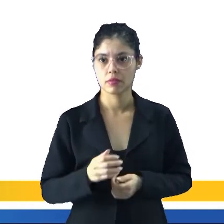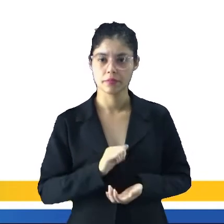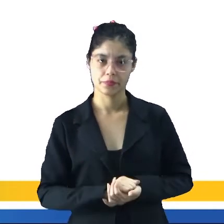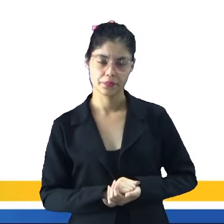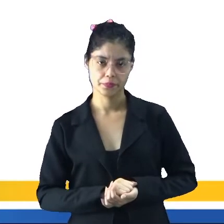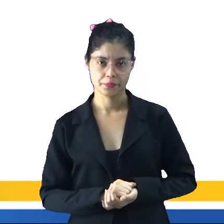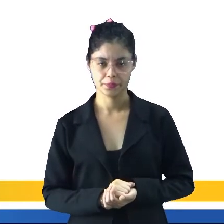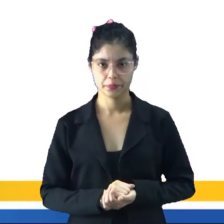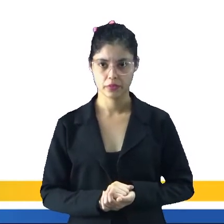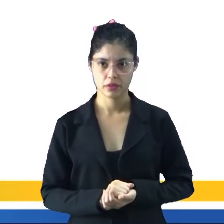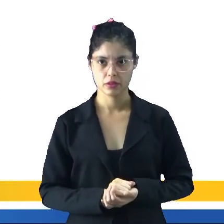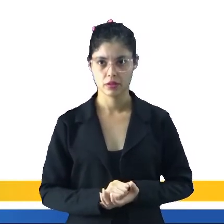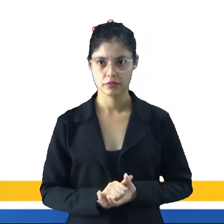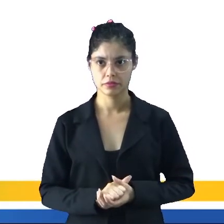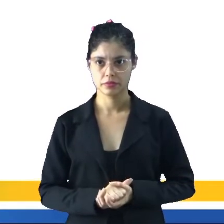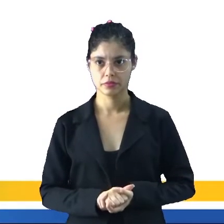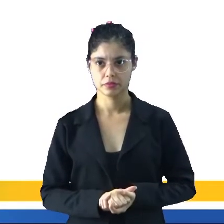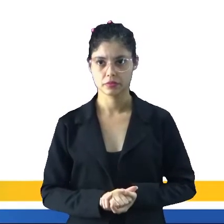sobrevivência.